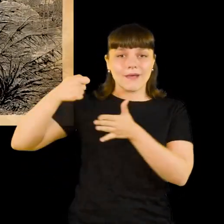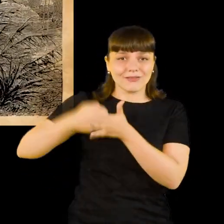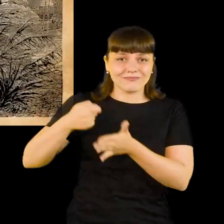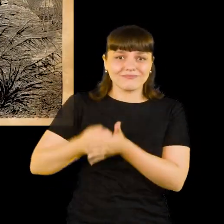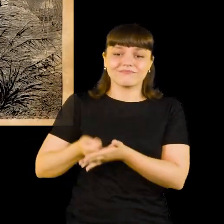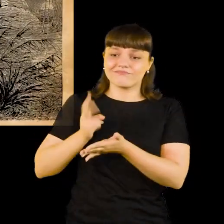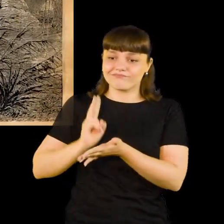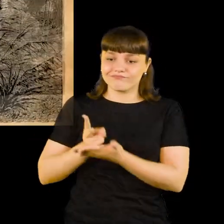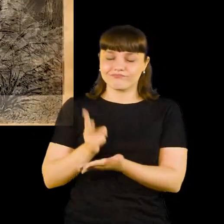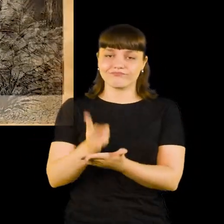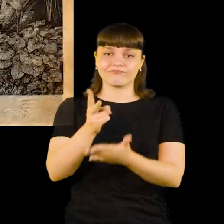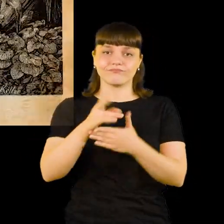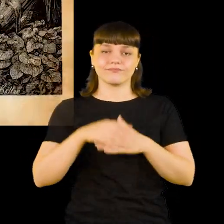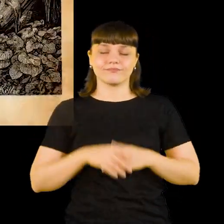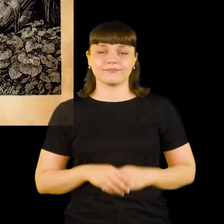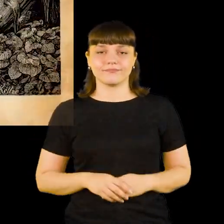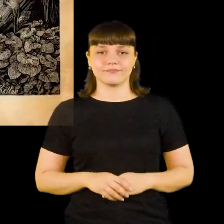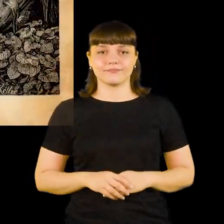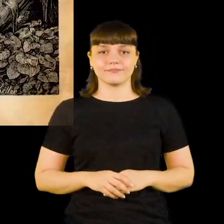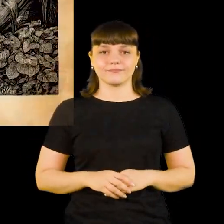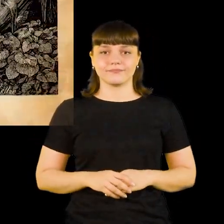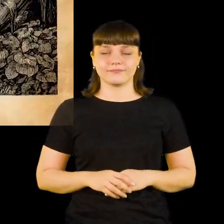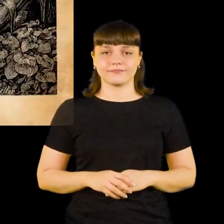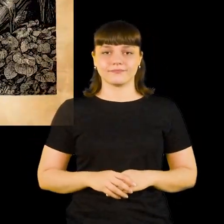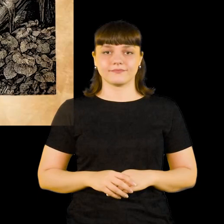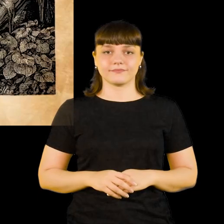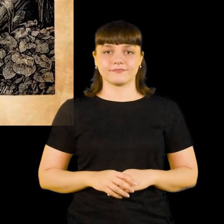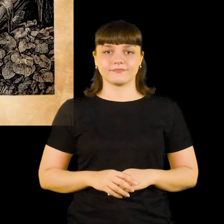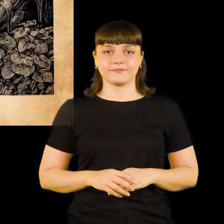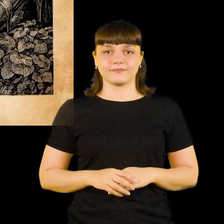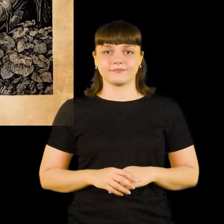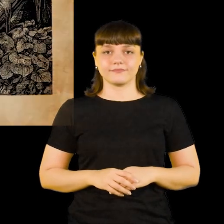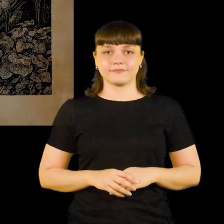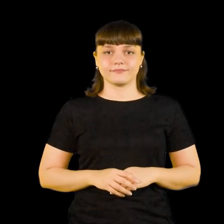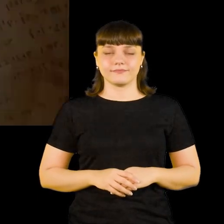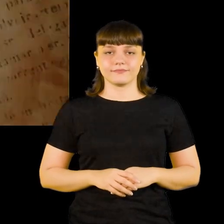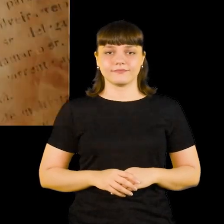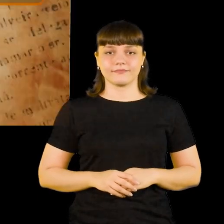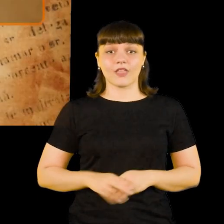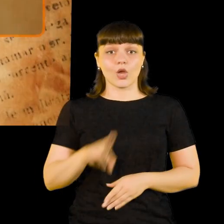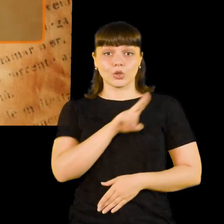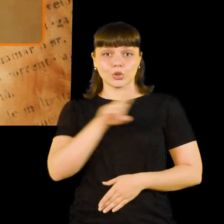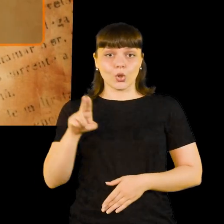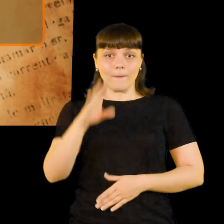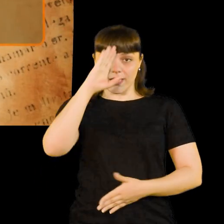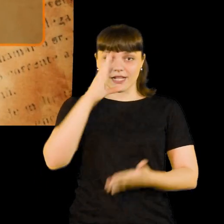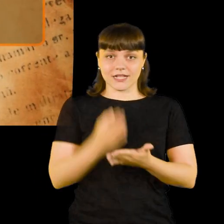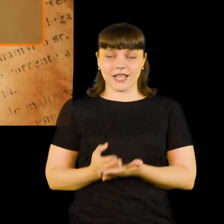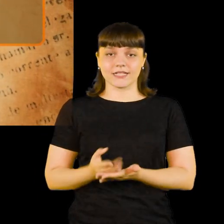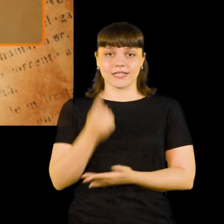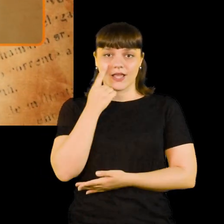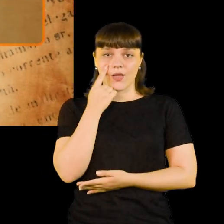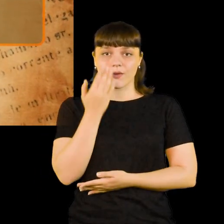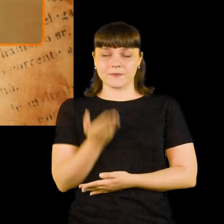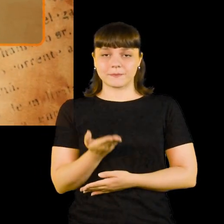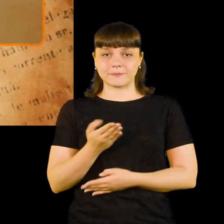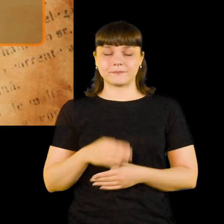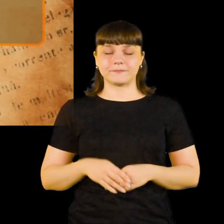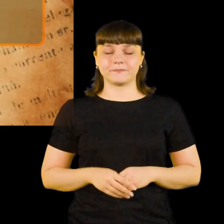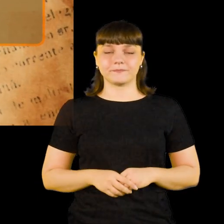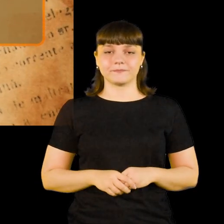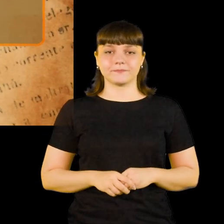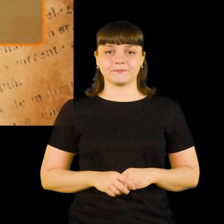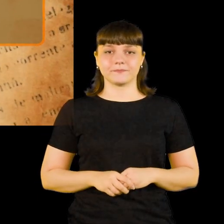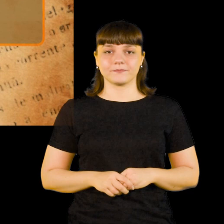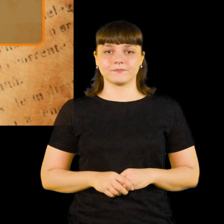o trabalho forçado continuou por meio de estruturas de poder e coerção. Liberdade fraturada, as redes de